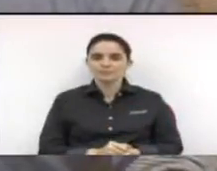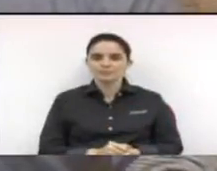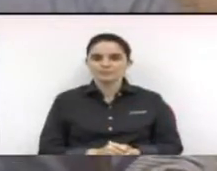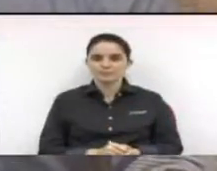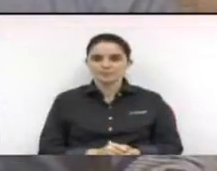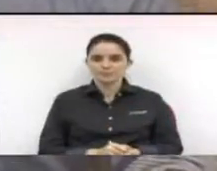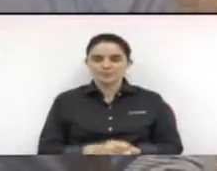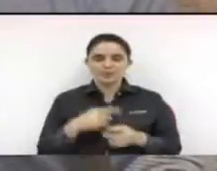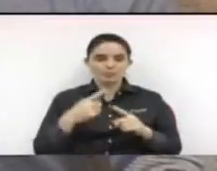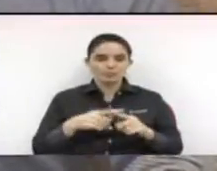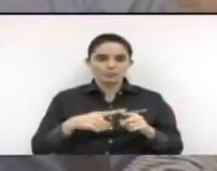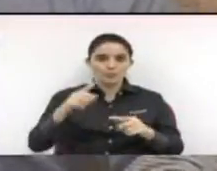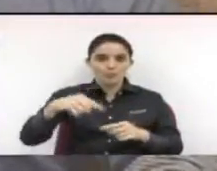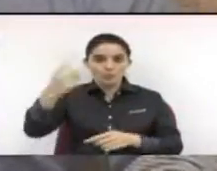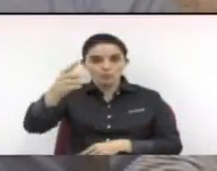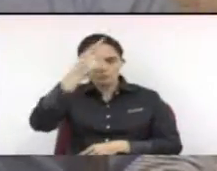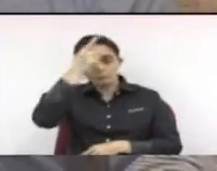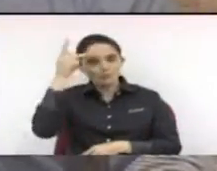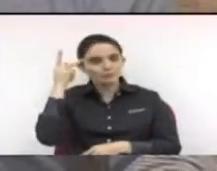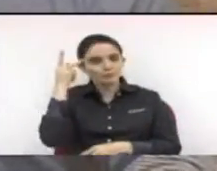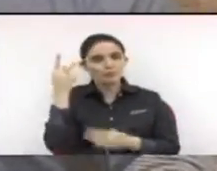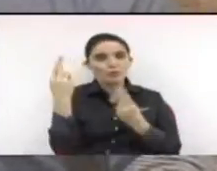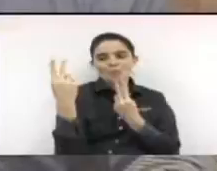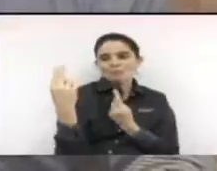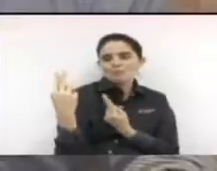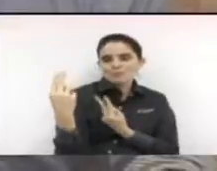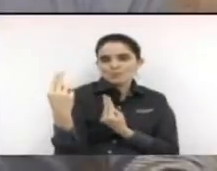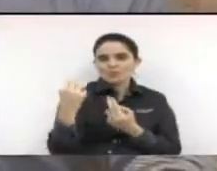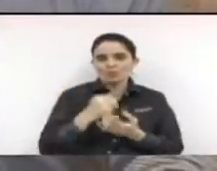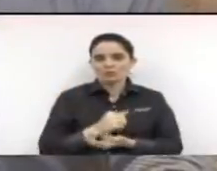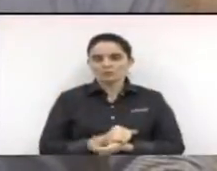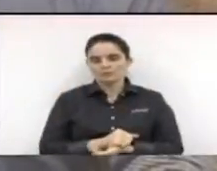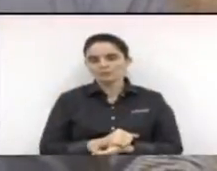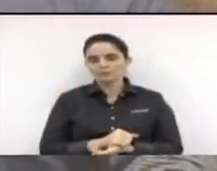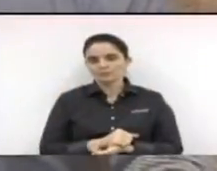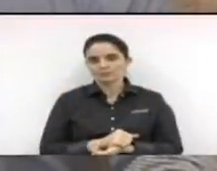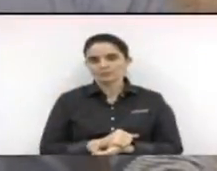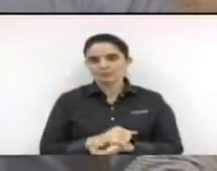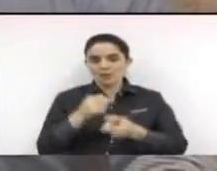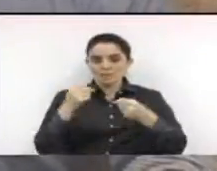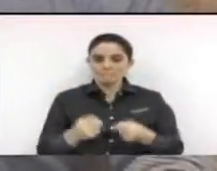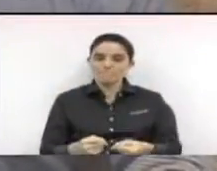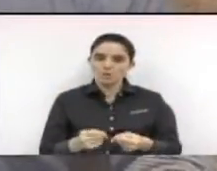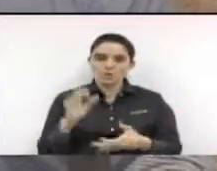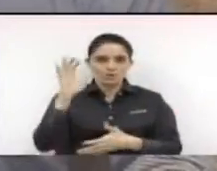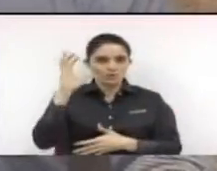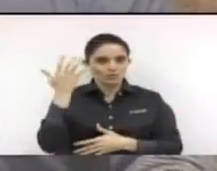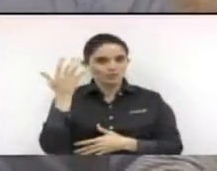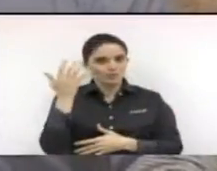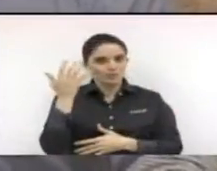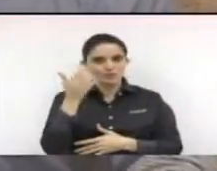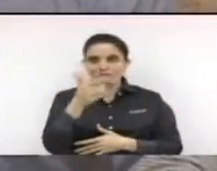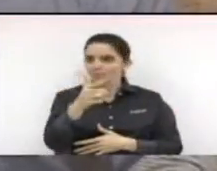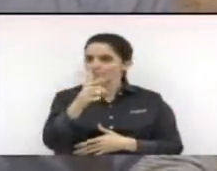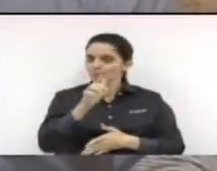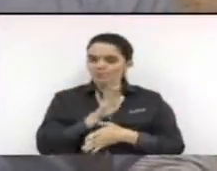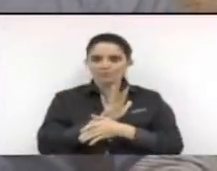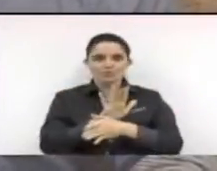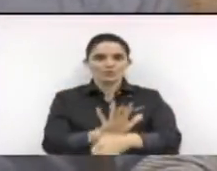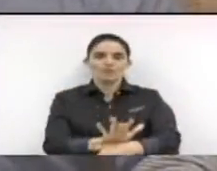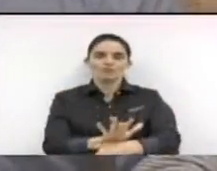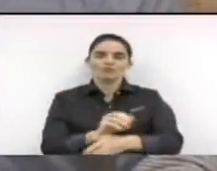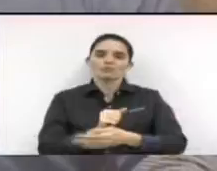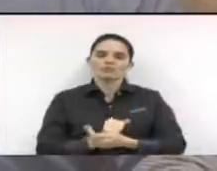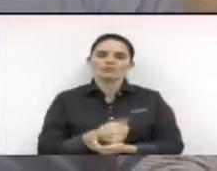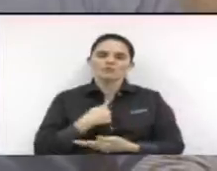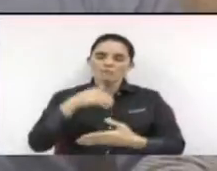de que outras pessoas em situação semelhante à minha poderiam correr o risco de não ser ajudadas, cortou o meu